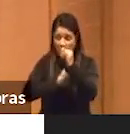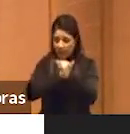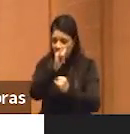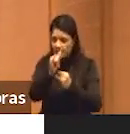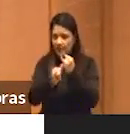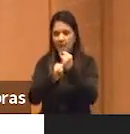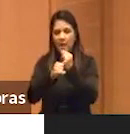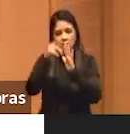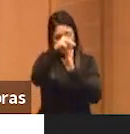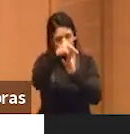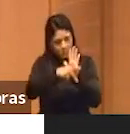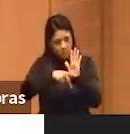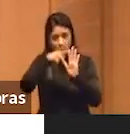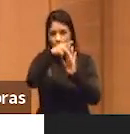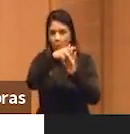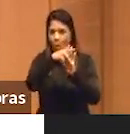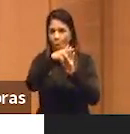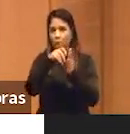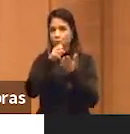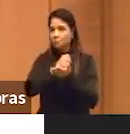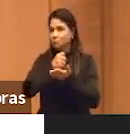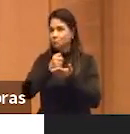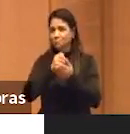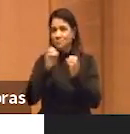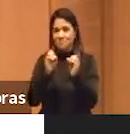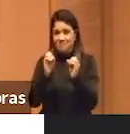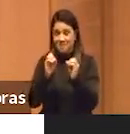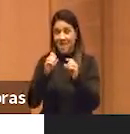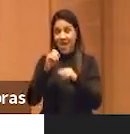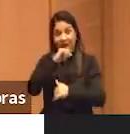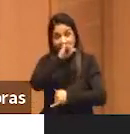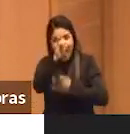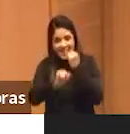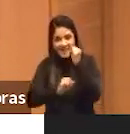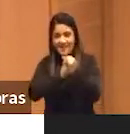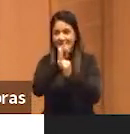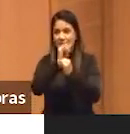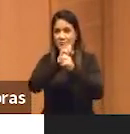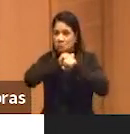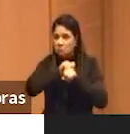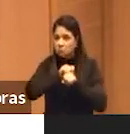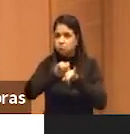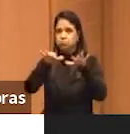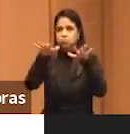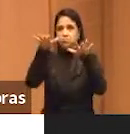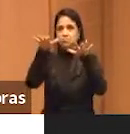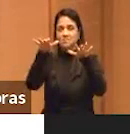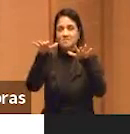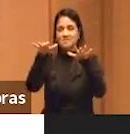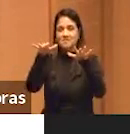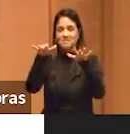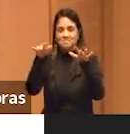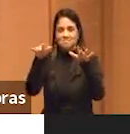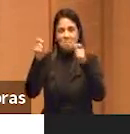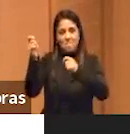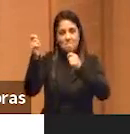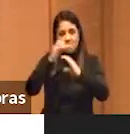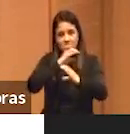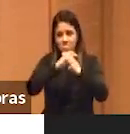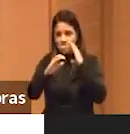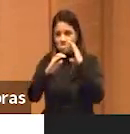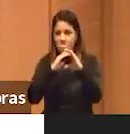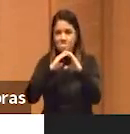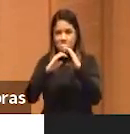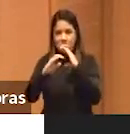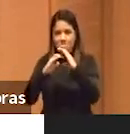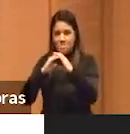nada disso foi patenteado e só por isso a internet virou o que virou, ou seja, virou um grande potencial de comunicação